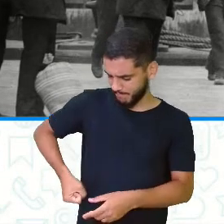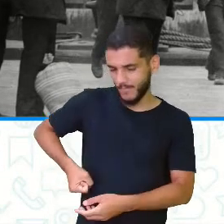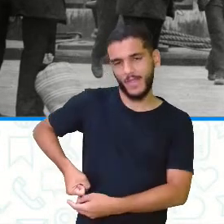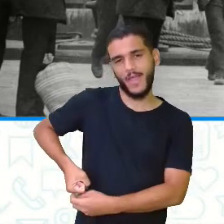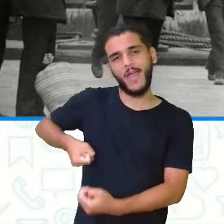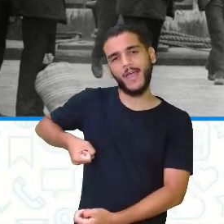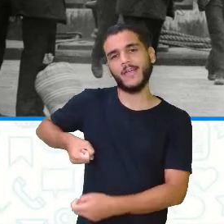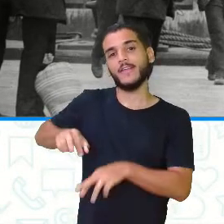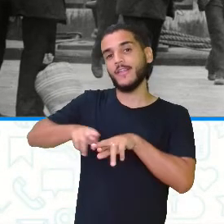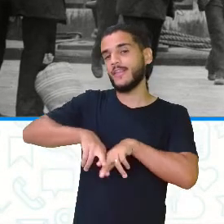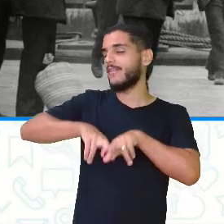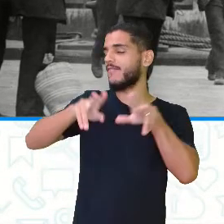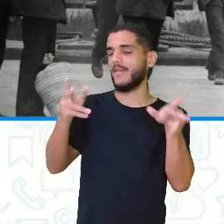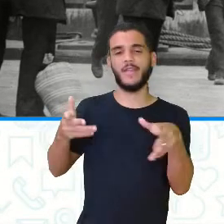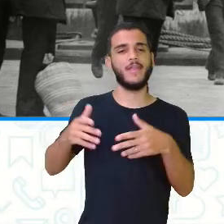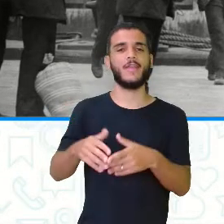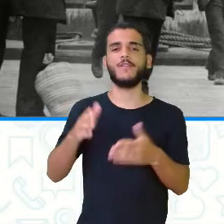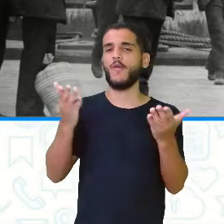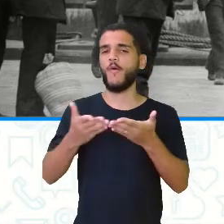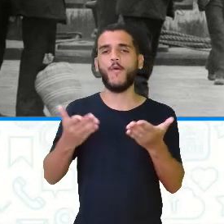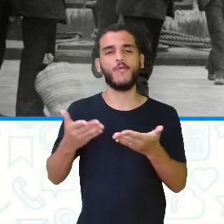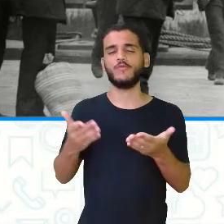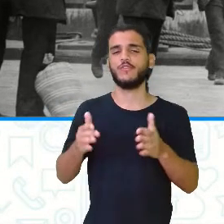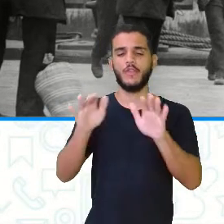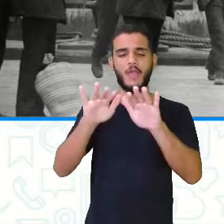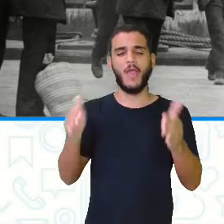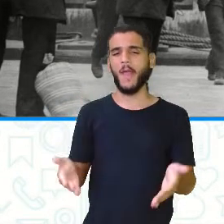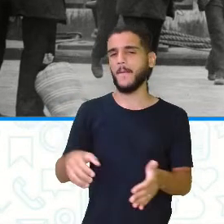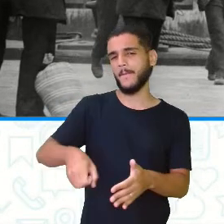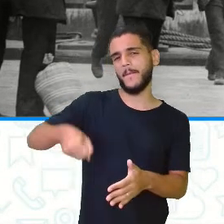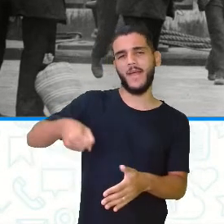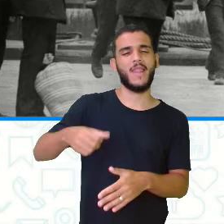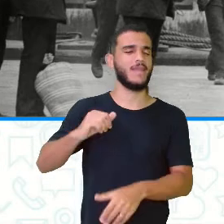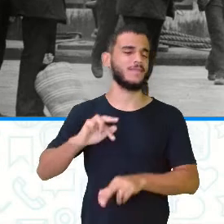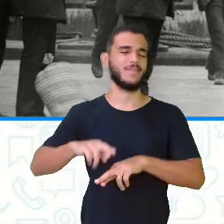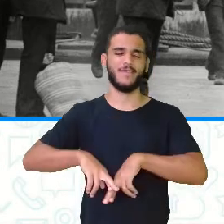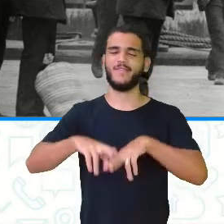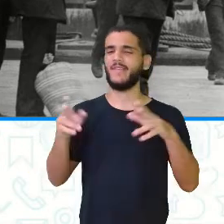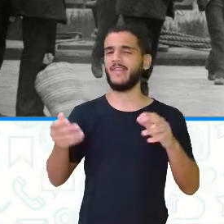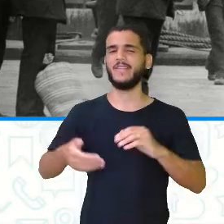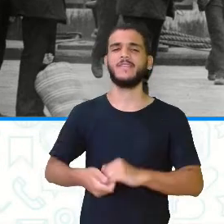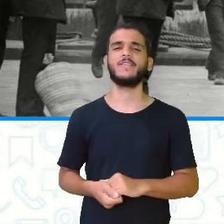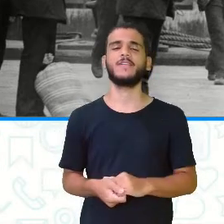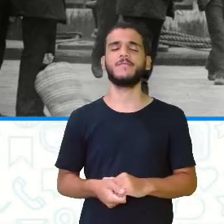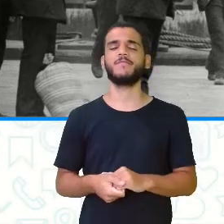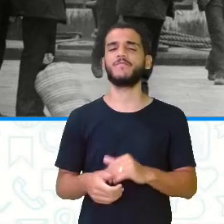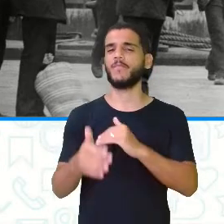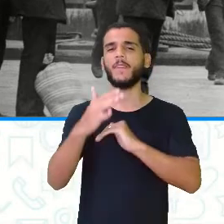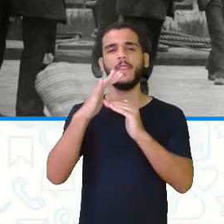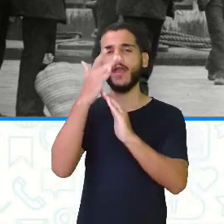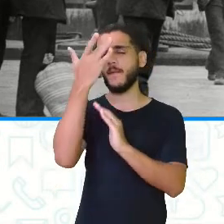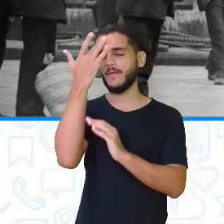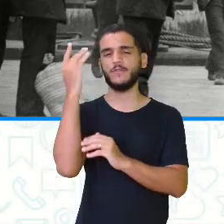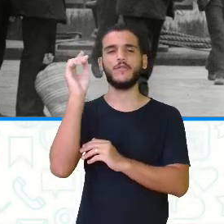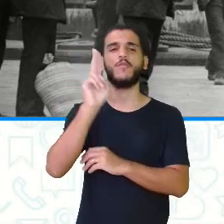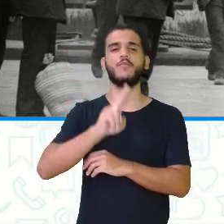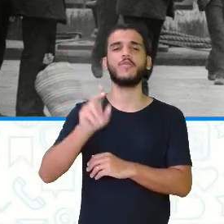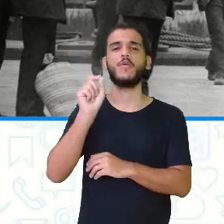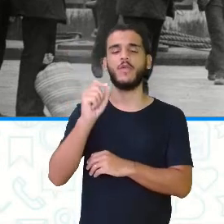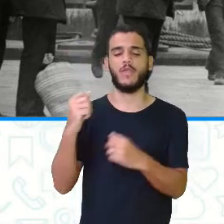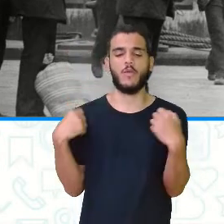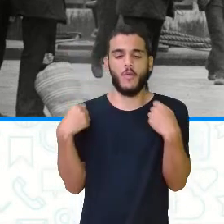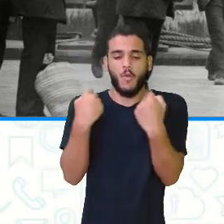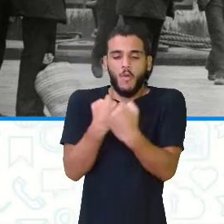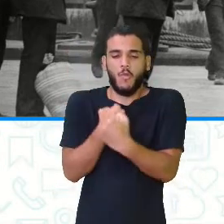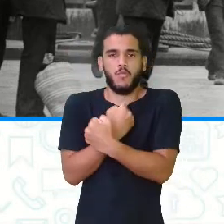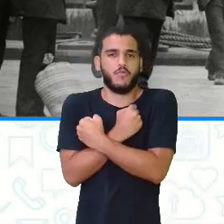diferente de como são as malas. Hoje, geralmente, o pessoal gosta daquela mala de rodinha. Aí, todo mundo tá aí, ó, encasacado, porque é um local